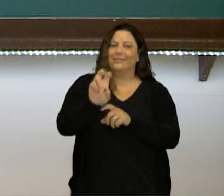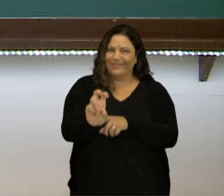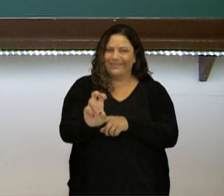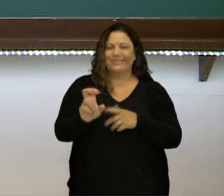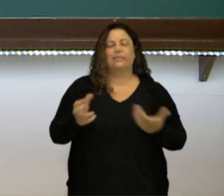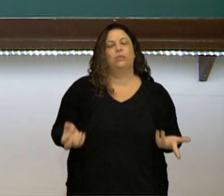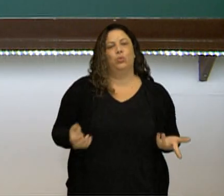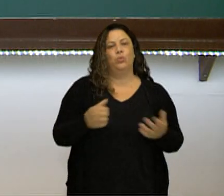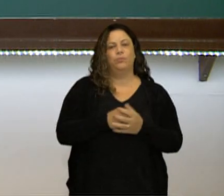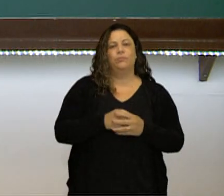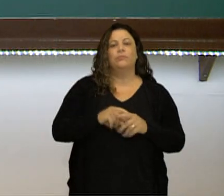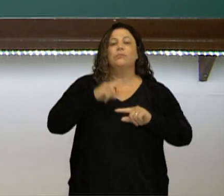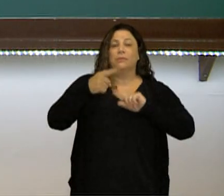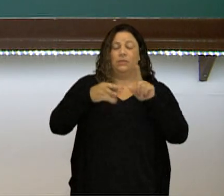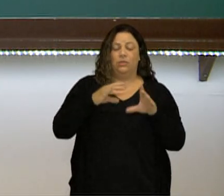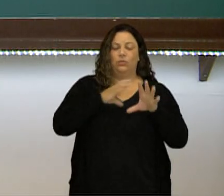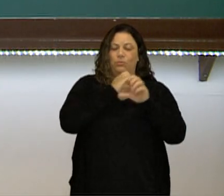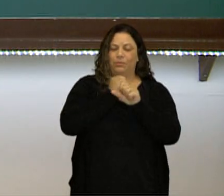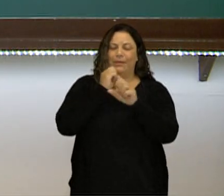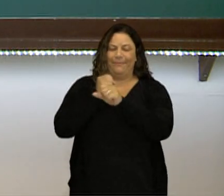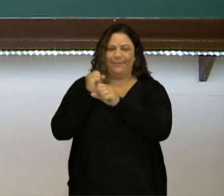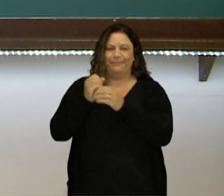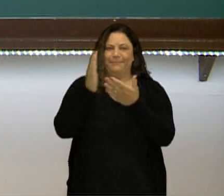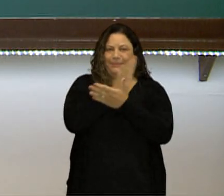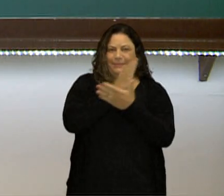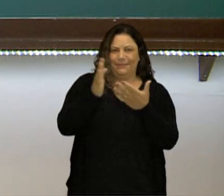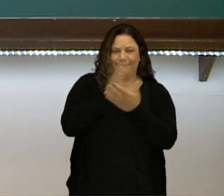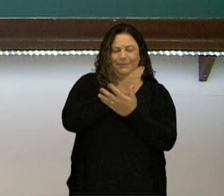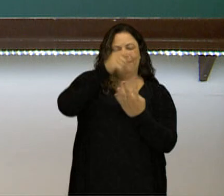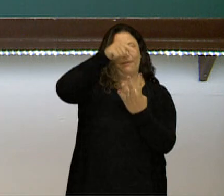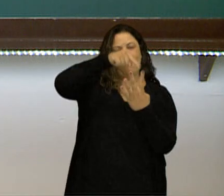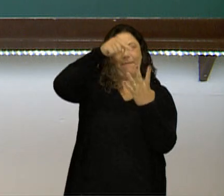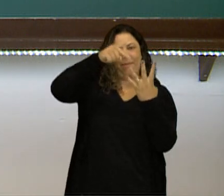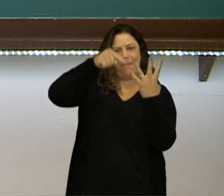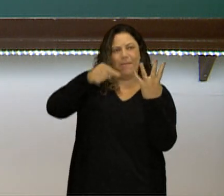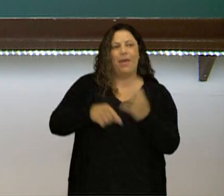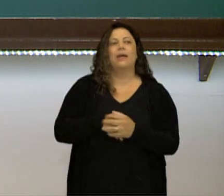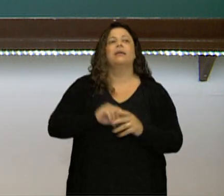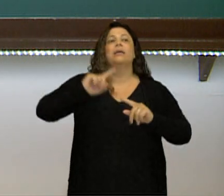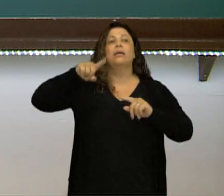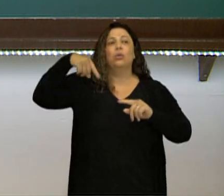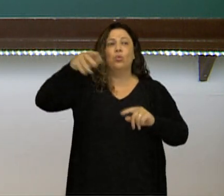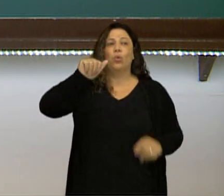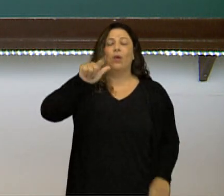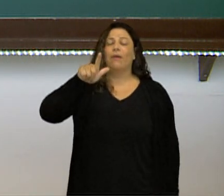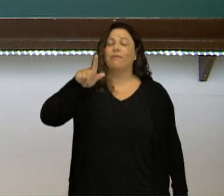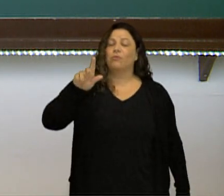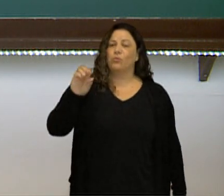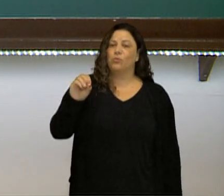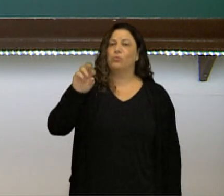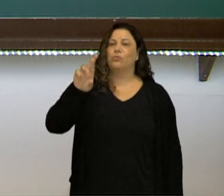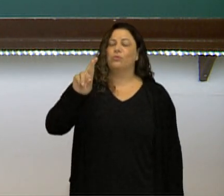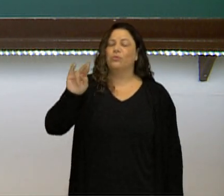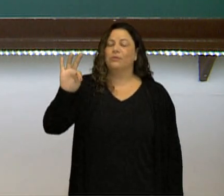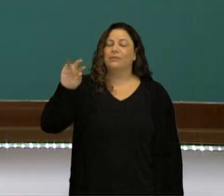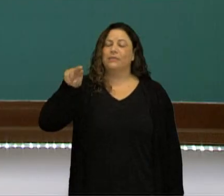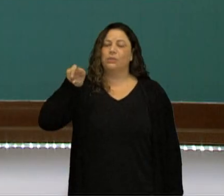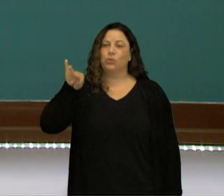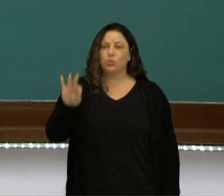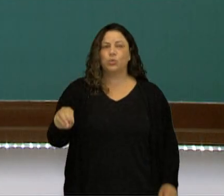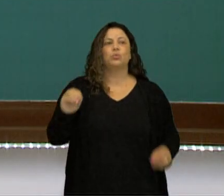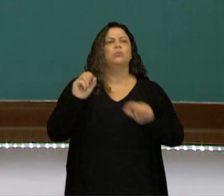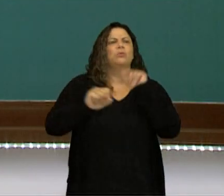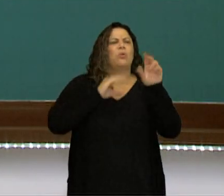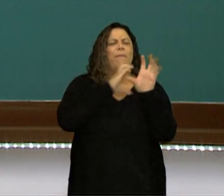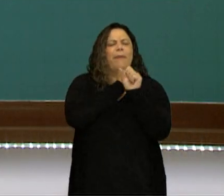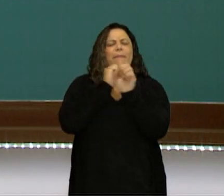Isso para decomposição. E o algoritmo? Muito bem. O algoritmo, ele é a continha armada. E para eu fazer